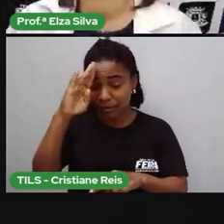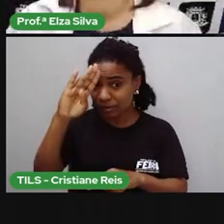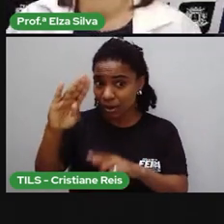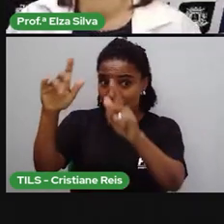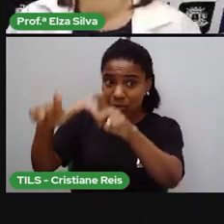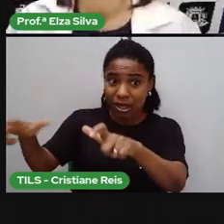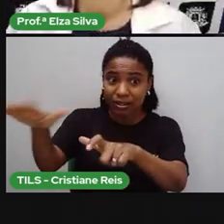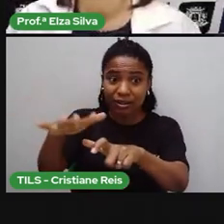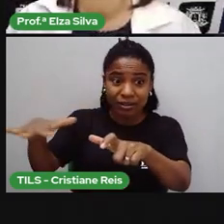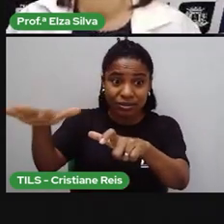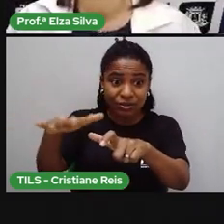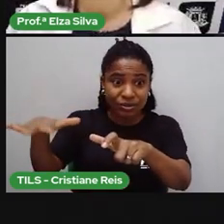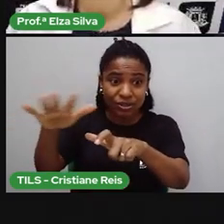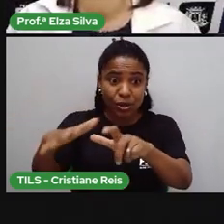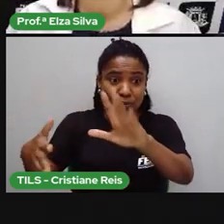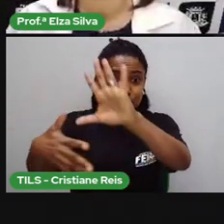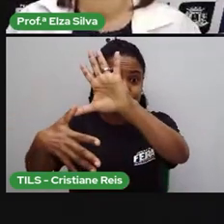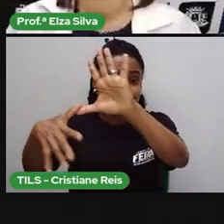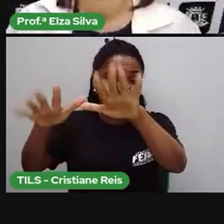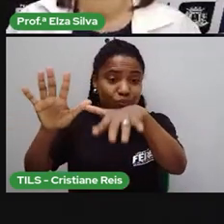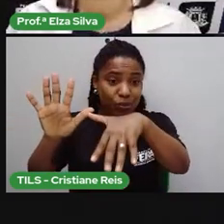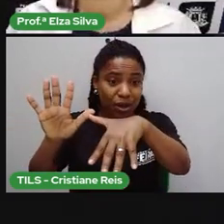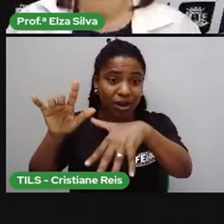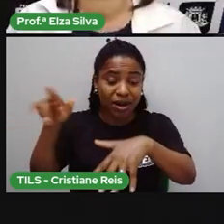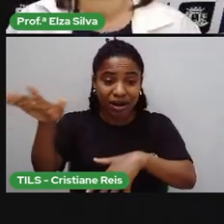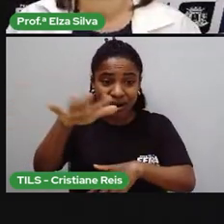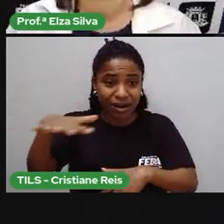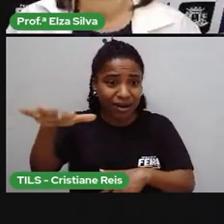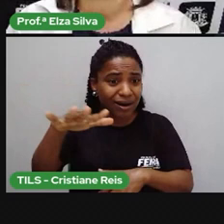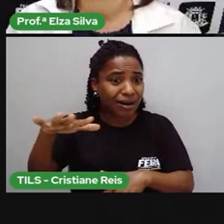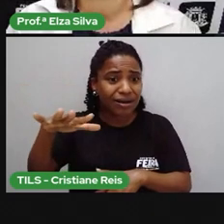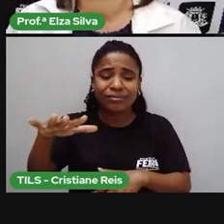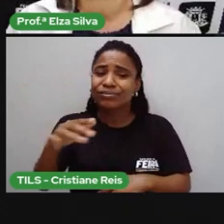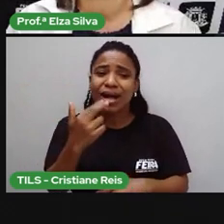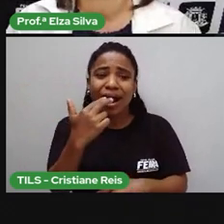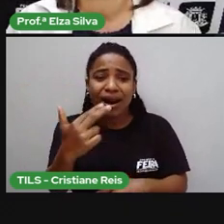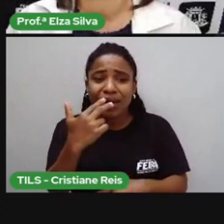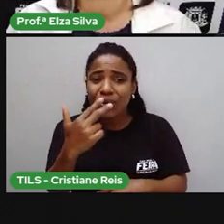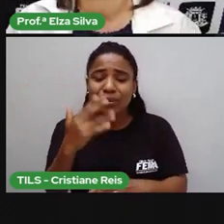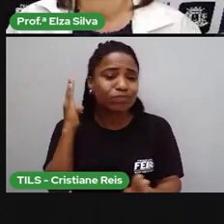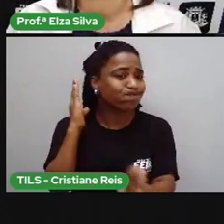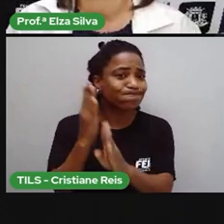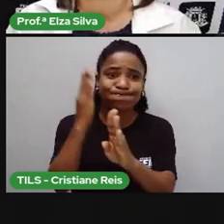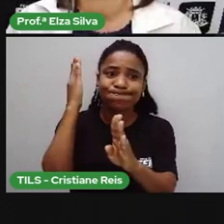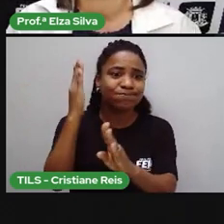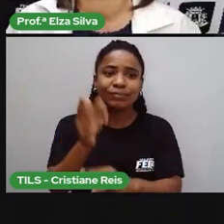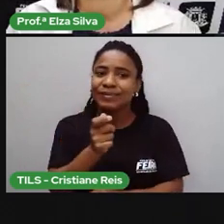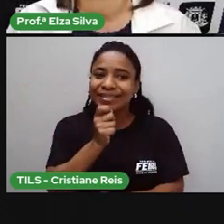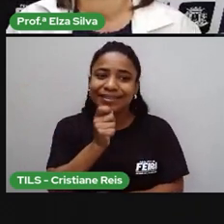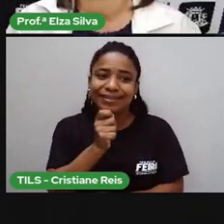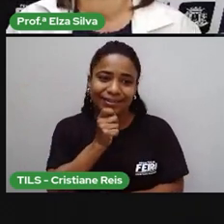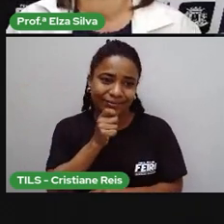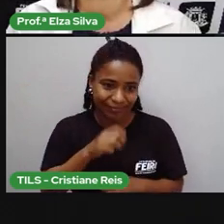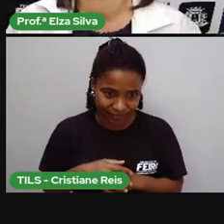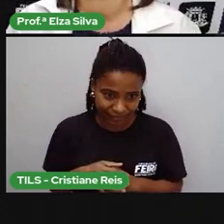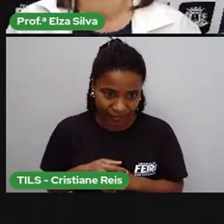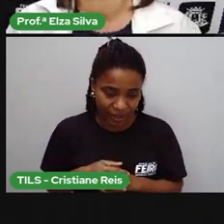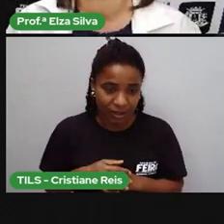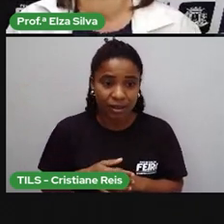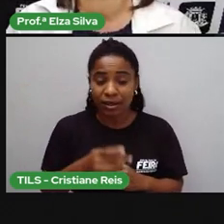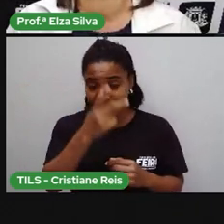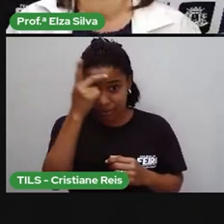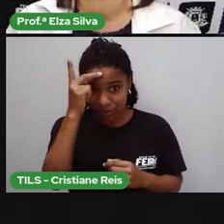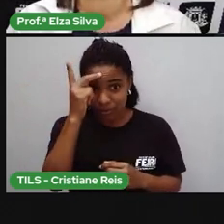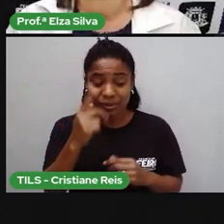que até agora não foram catalogadas, ou seja, ainda existem muitas línguas no mundo que os especialistas simplesmente